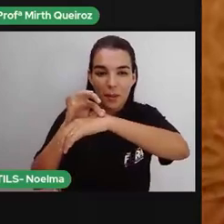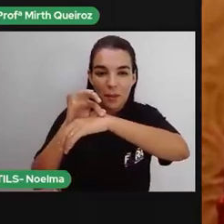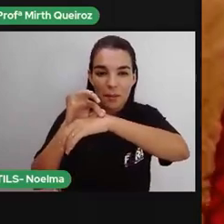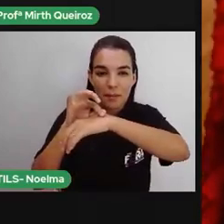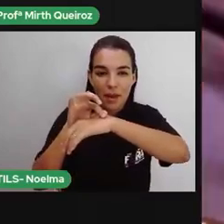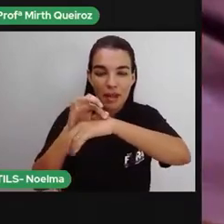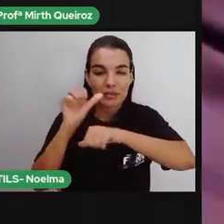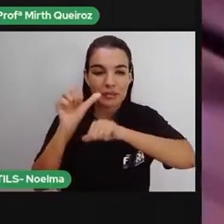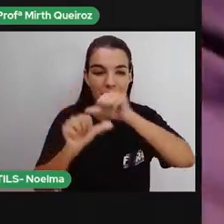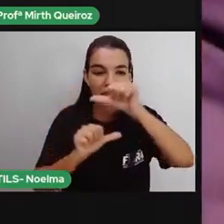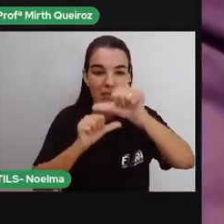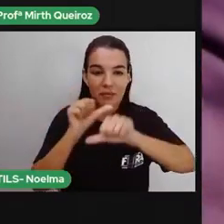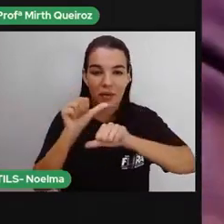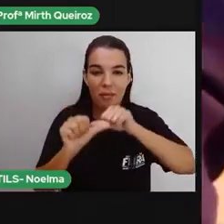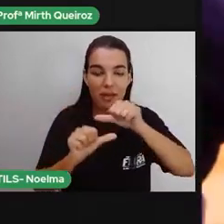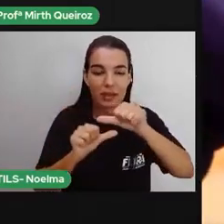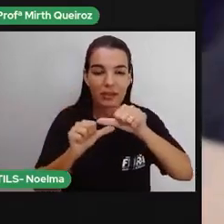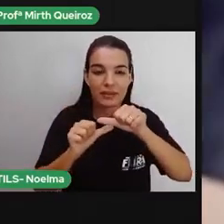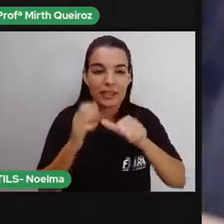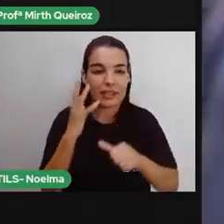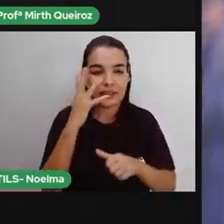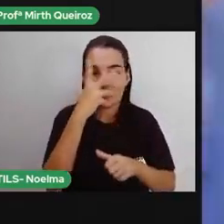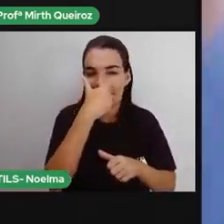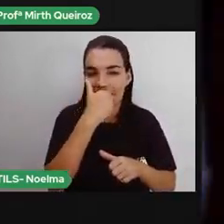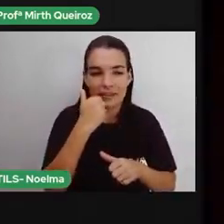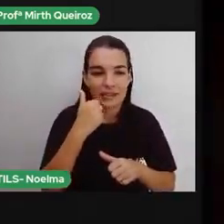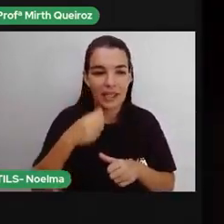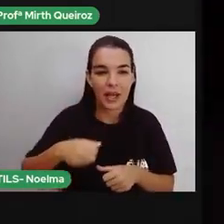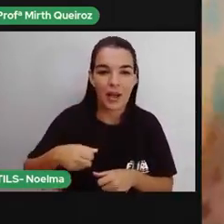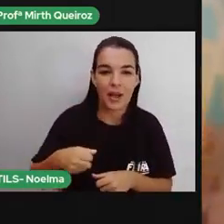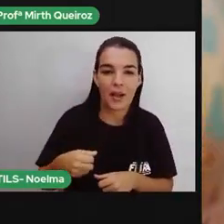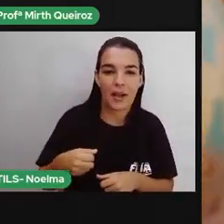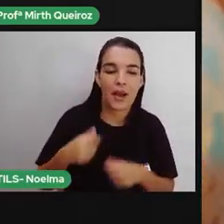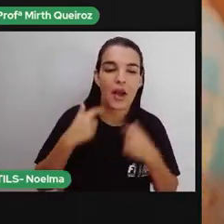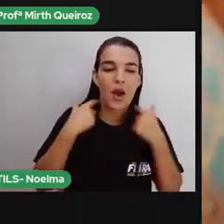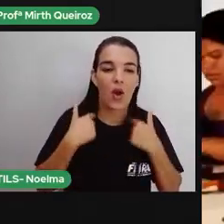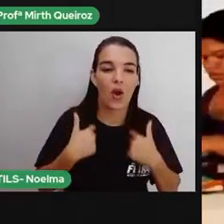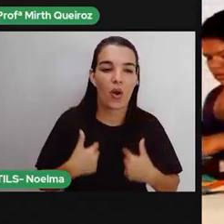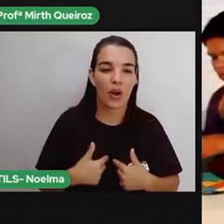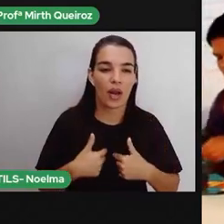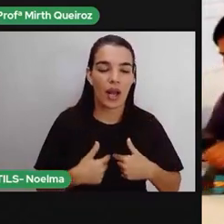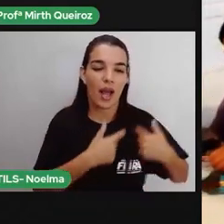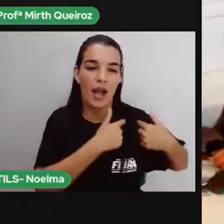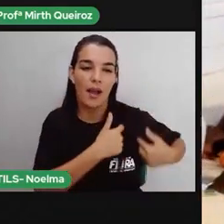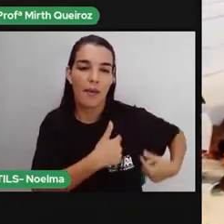Uma forma de garantir renda sem esgotar os nossos recursos naturais.